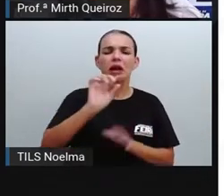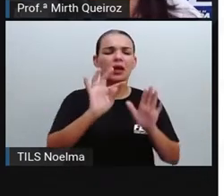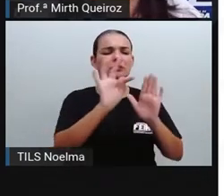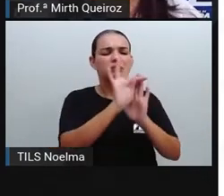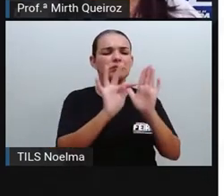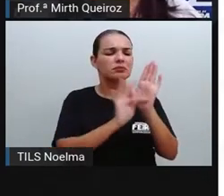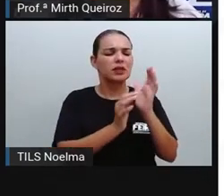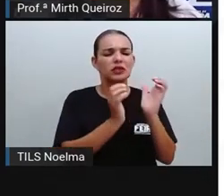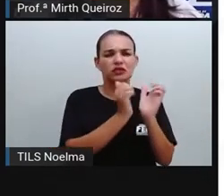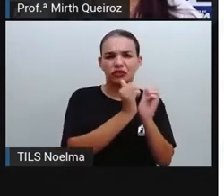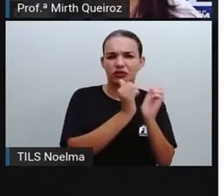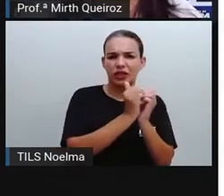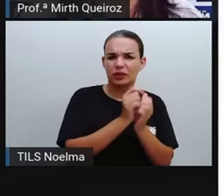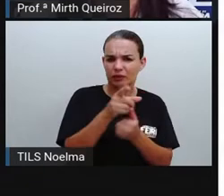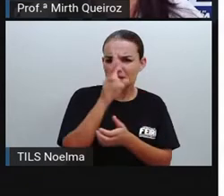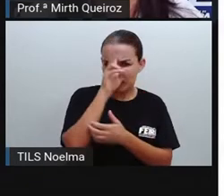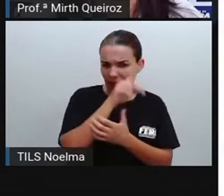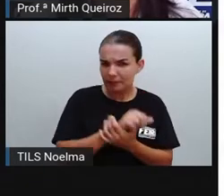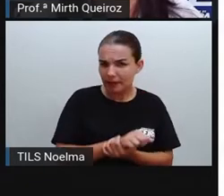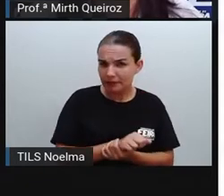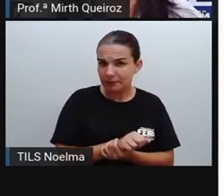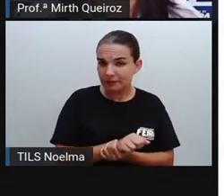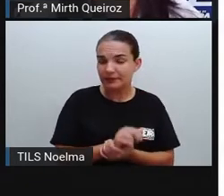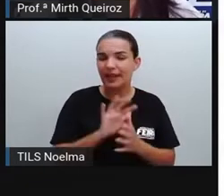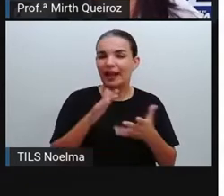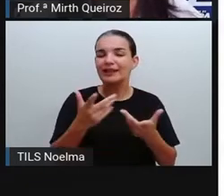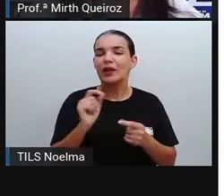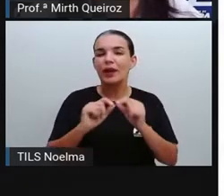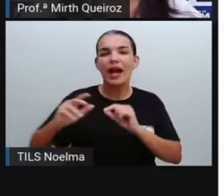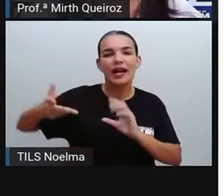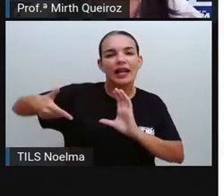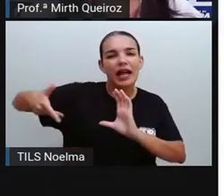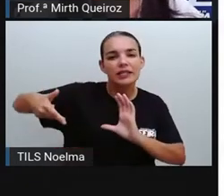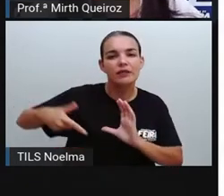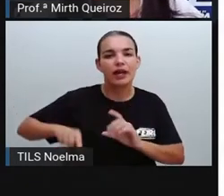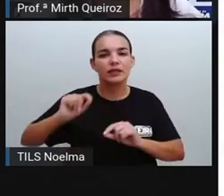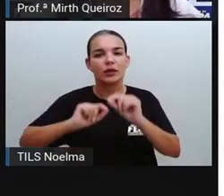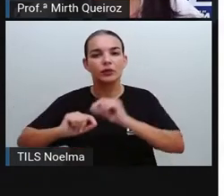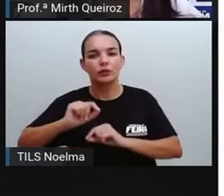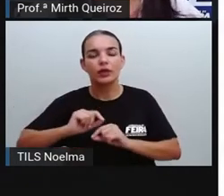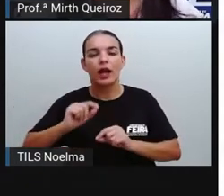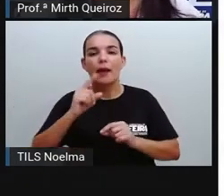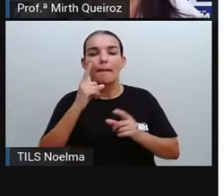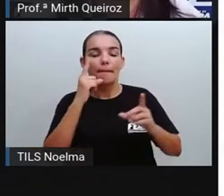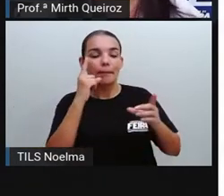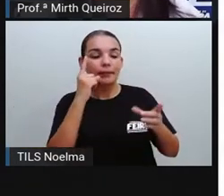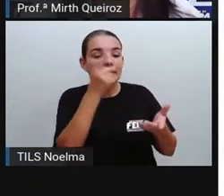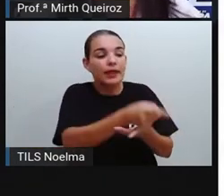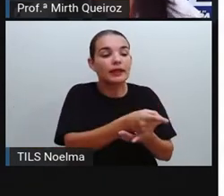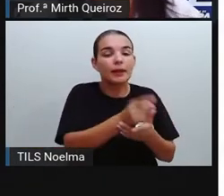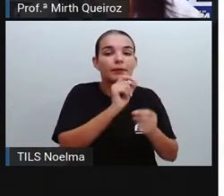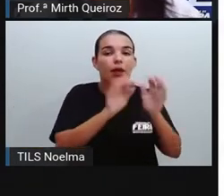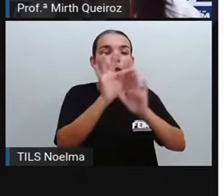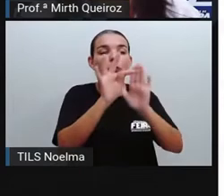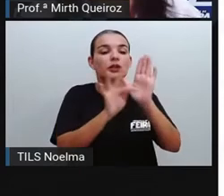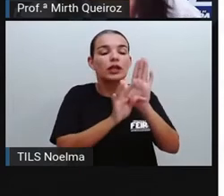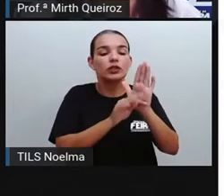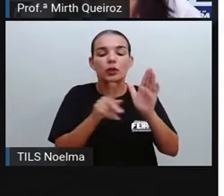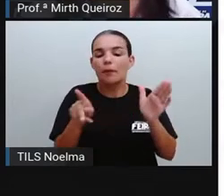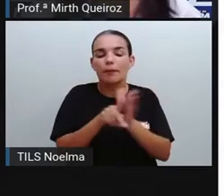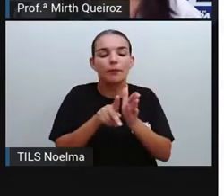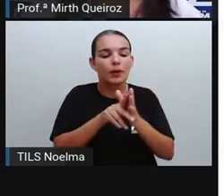Gênero textual, gente, são as classificações que são usadas para poder determinar os textos de acordo com suas características